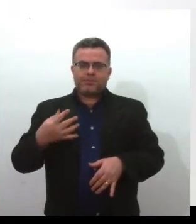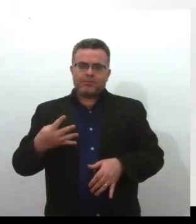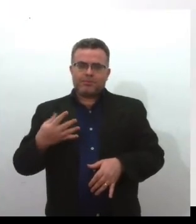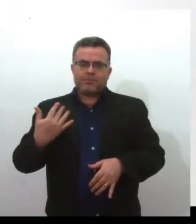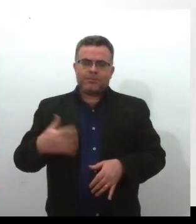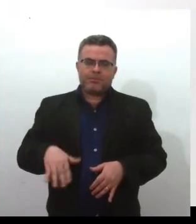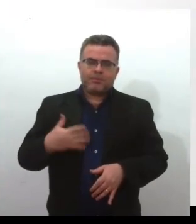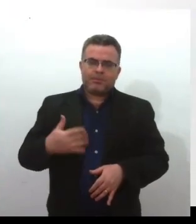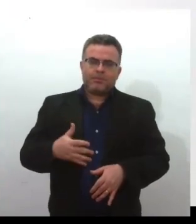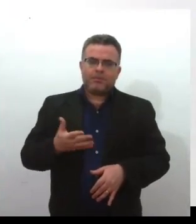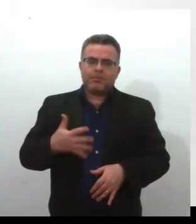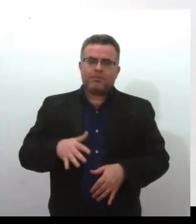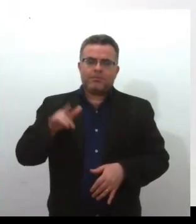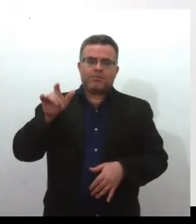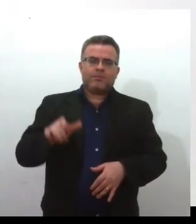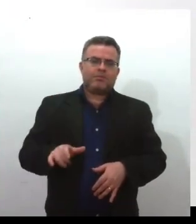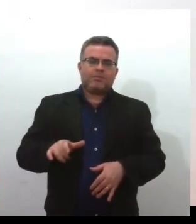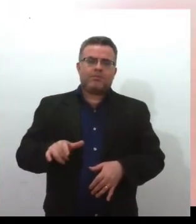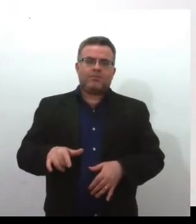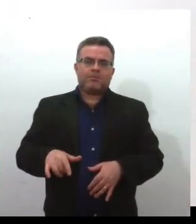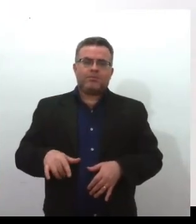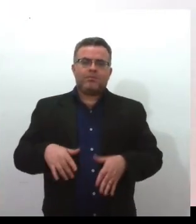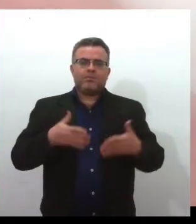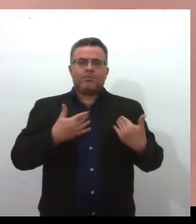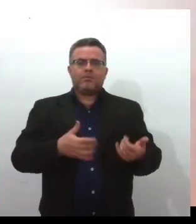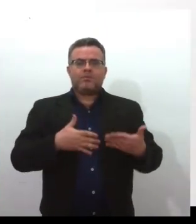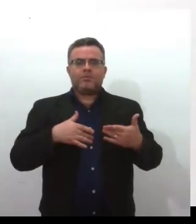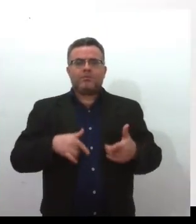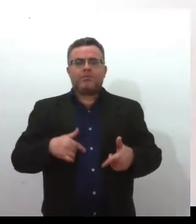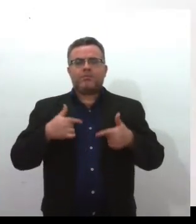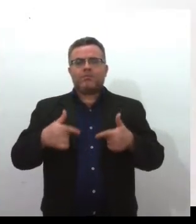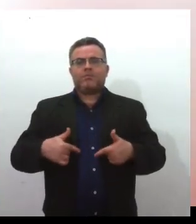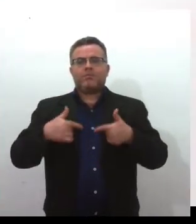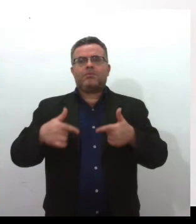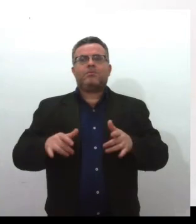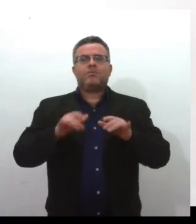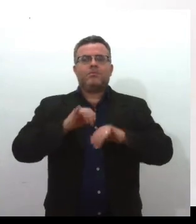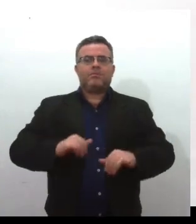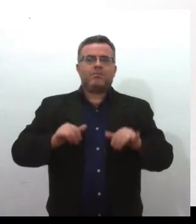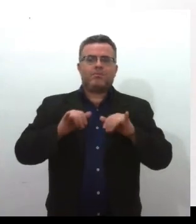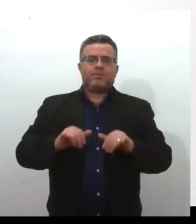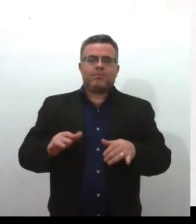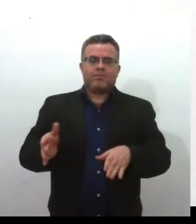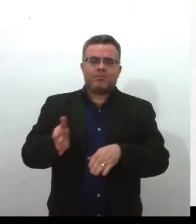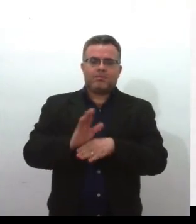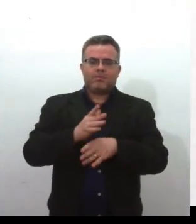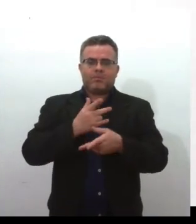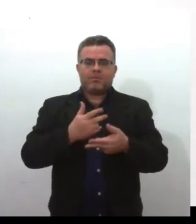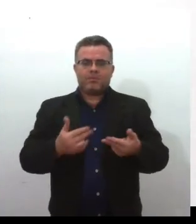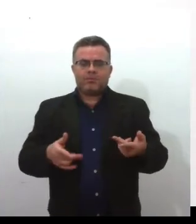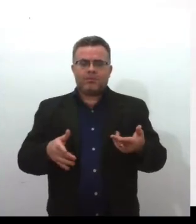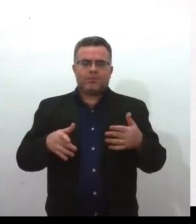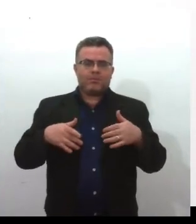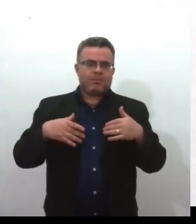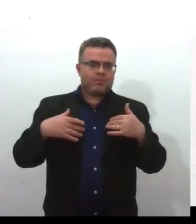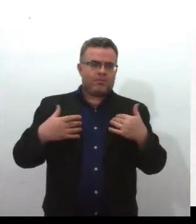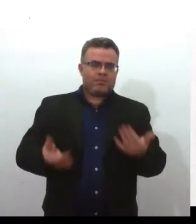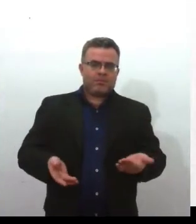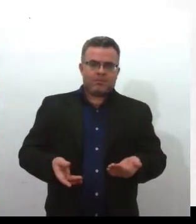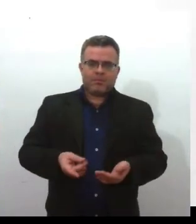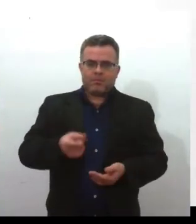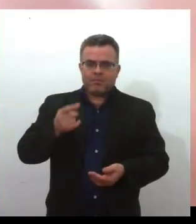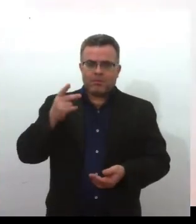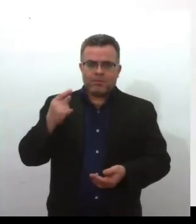A Antonieta de Barbos está, jovem, fazendo campanha contra o fio, Estados, extremamente gelados, no inverno, não é? É